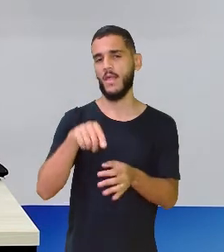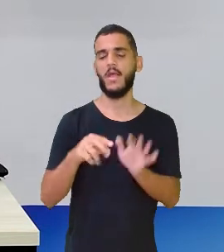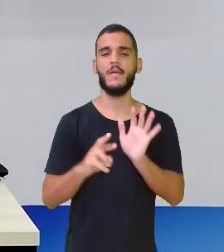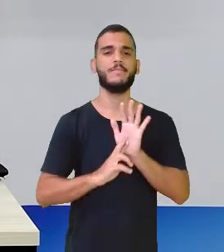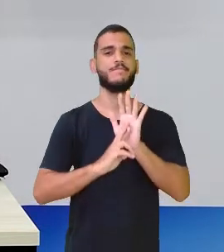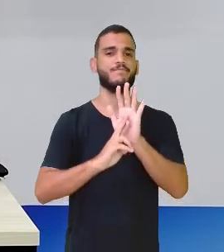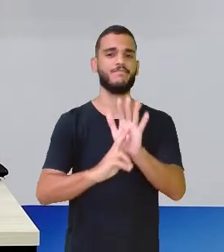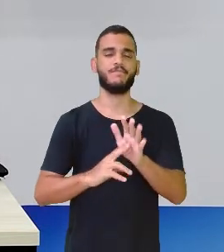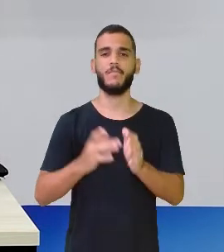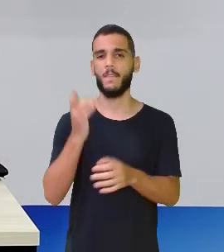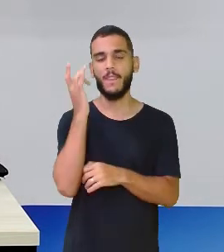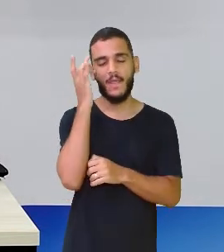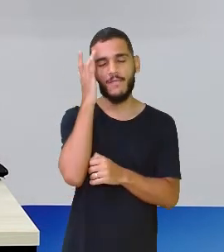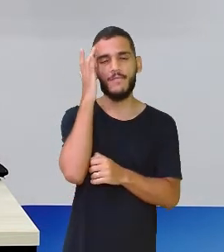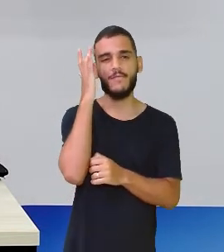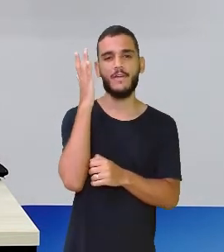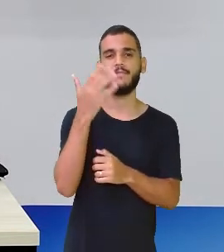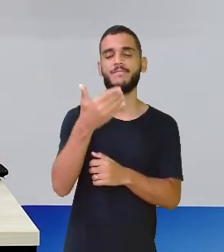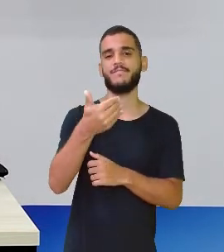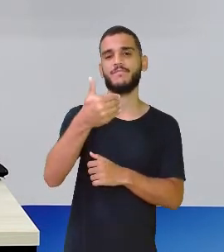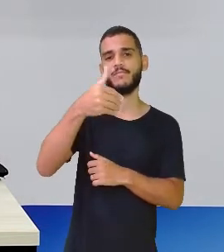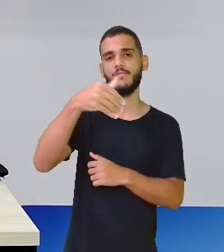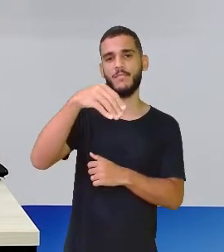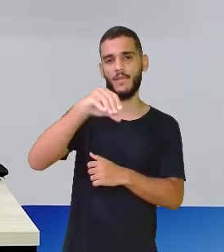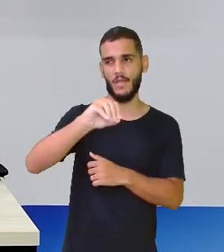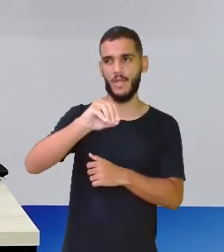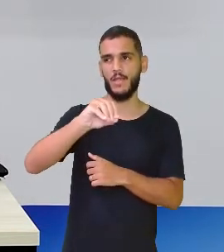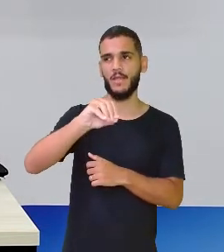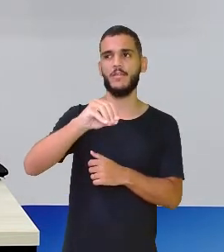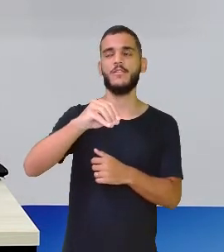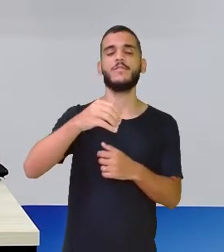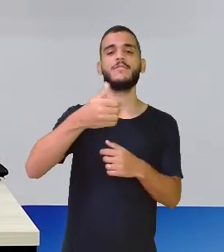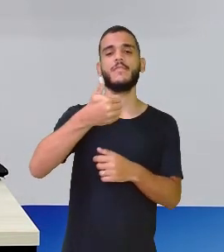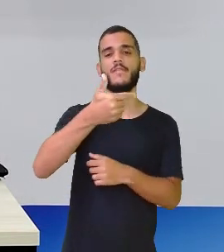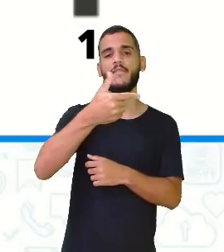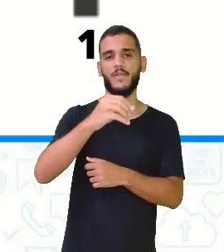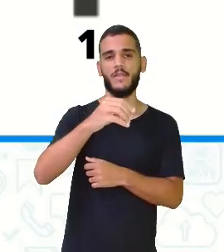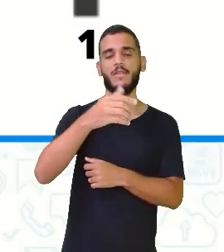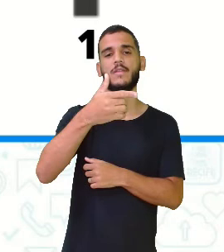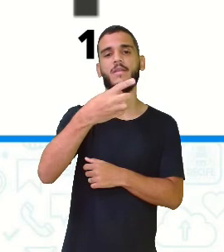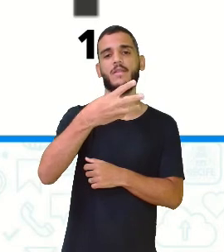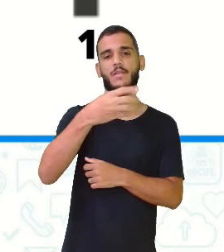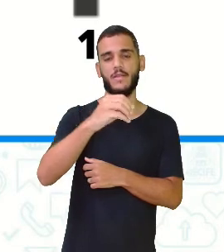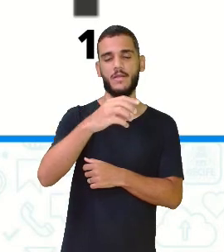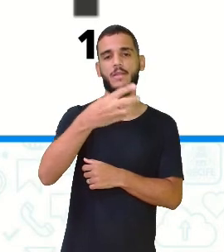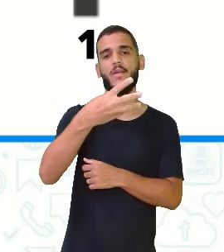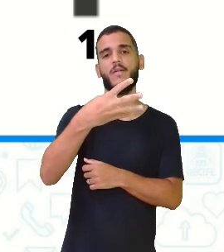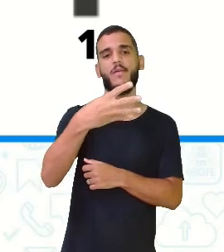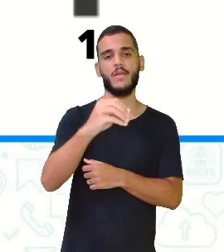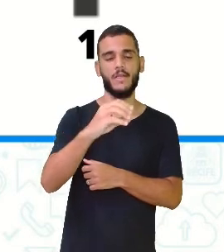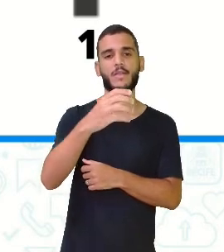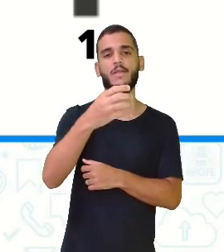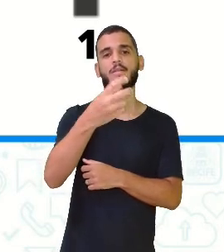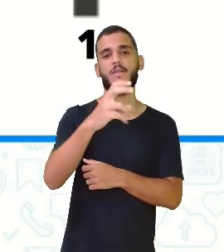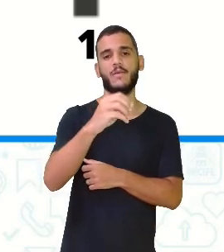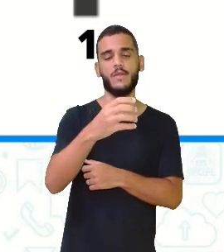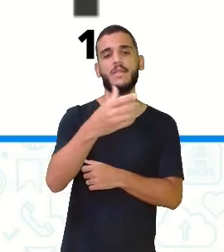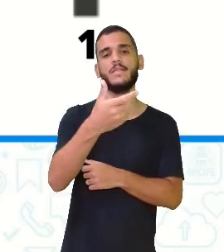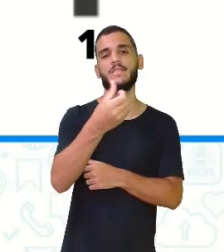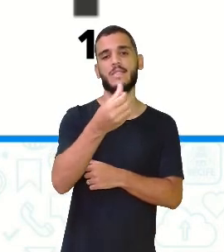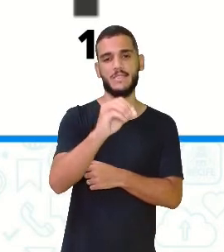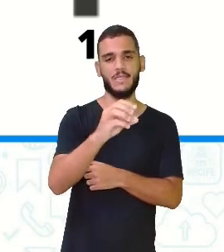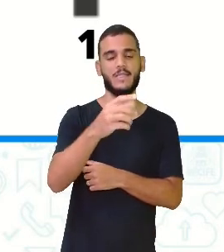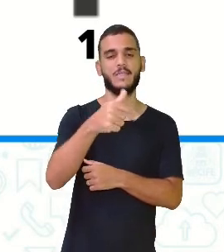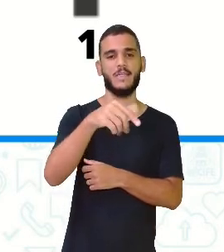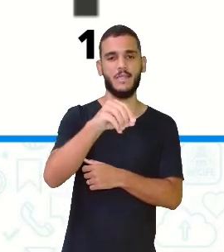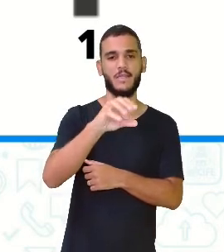é essa. Fácil. Dez, vinte, trinta, quarenta, cinquenta, sessenta, setenta,